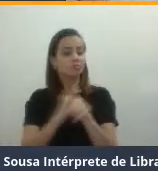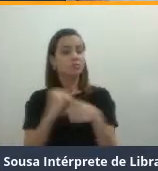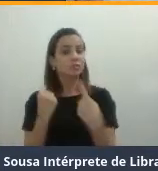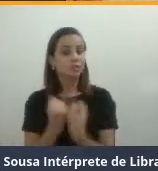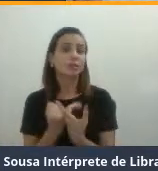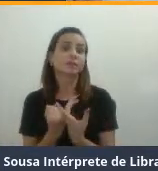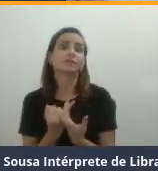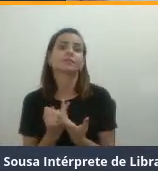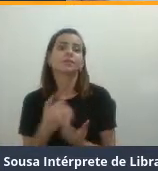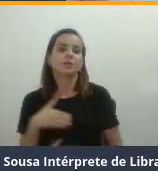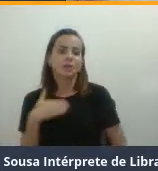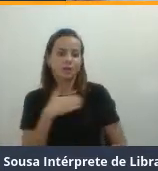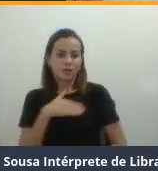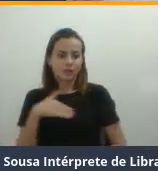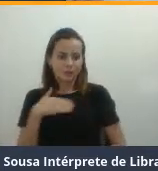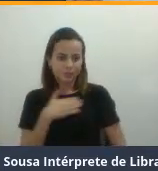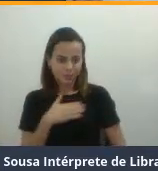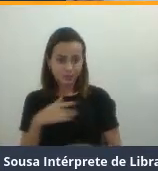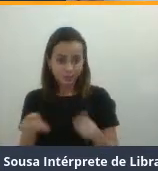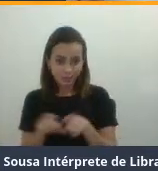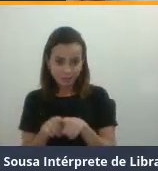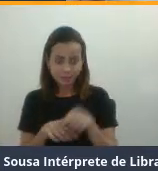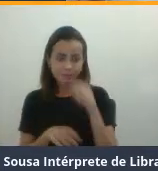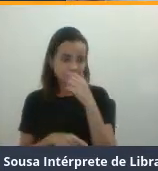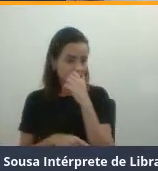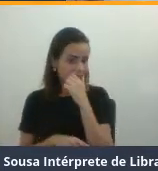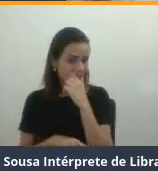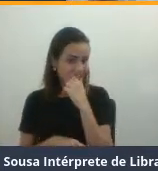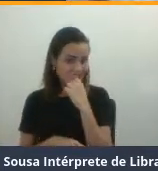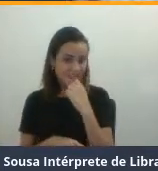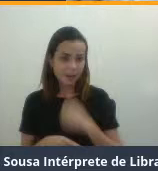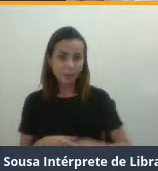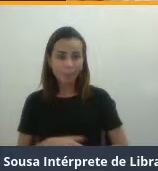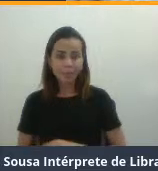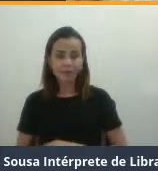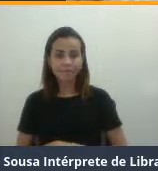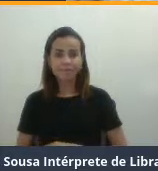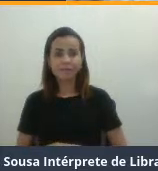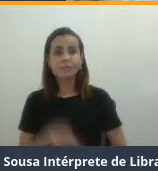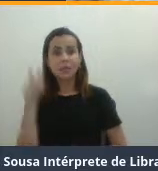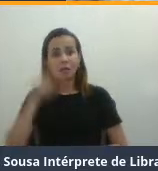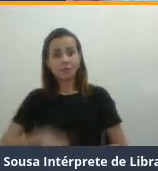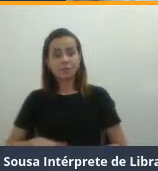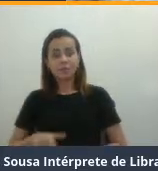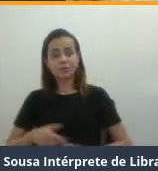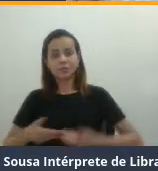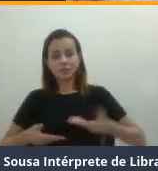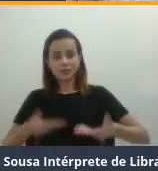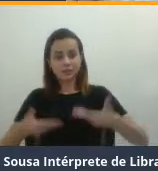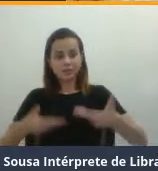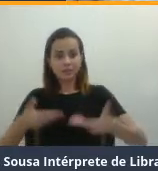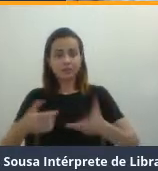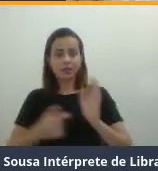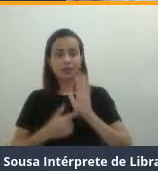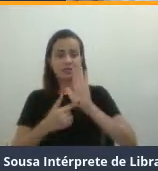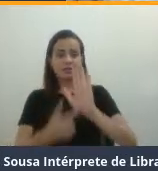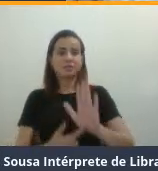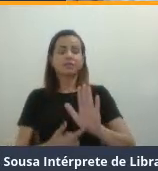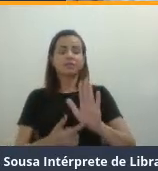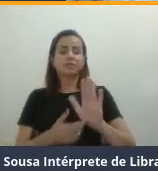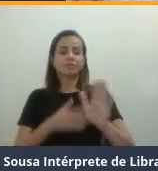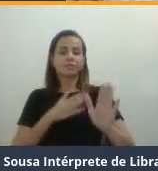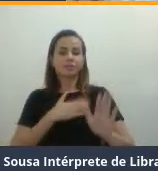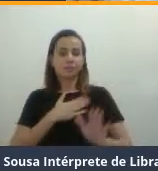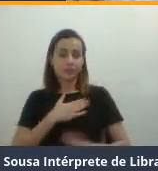de, mais uma vez, dedicar essa apresentação a meus amigos